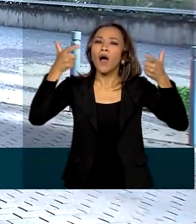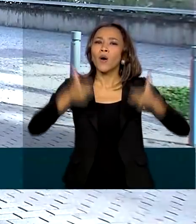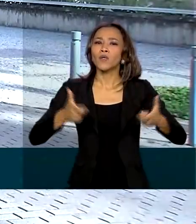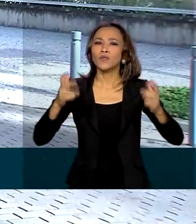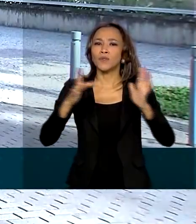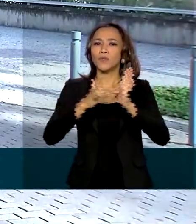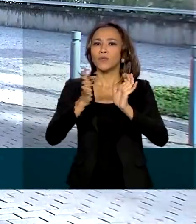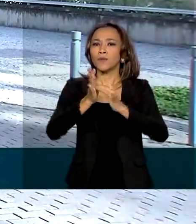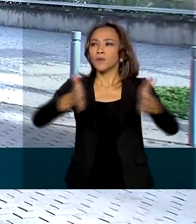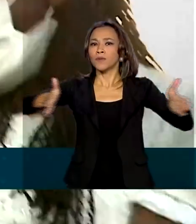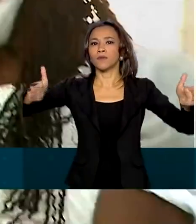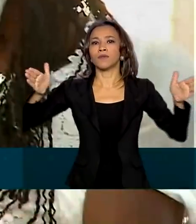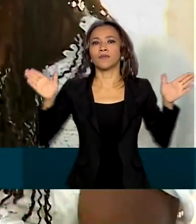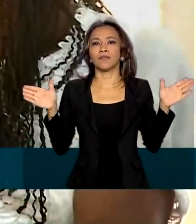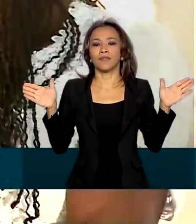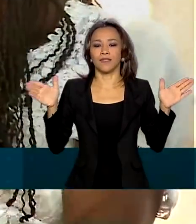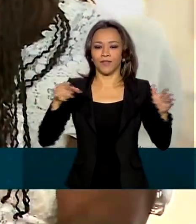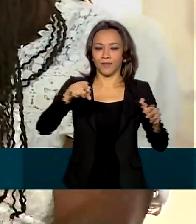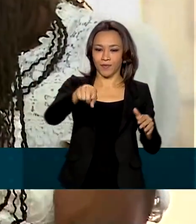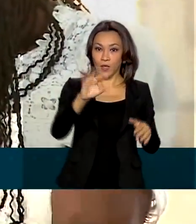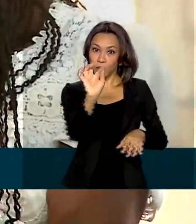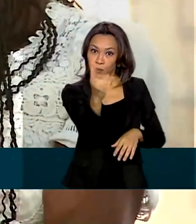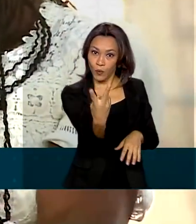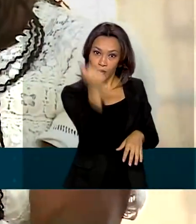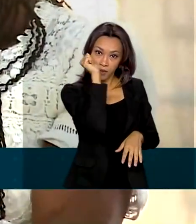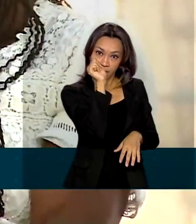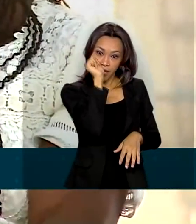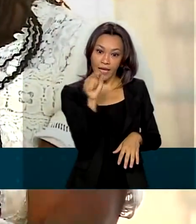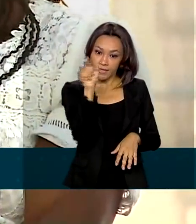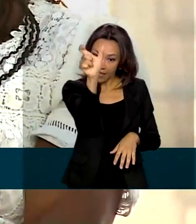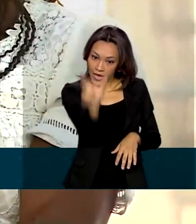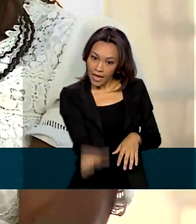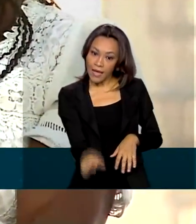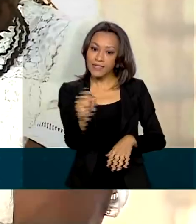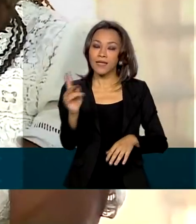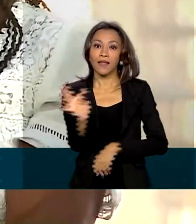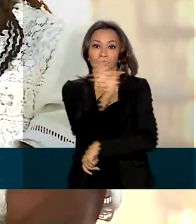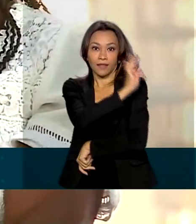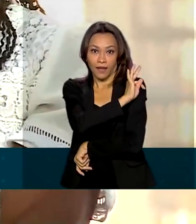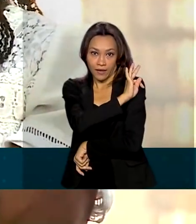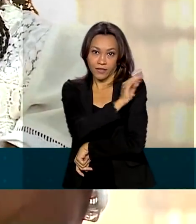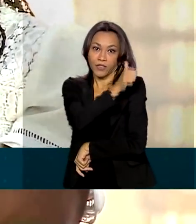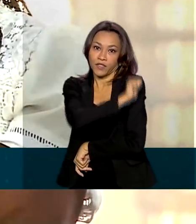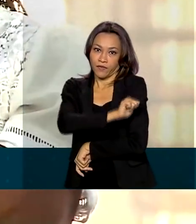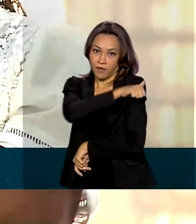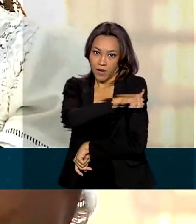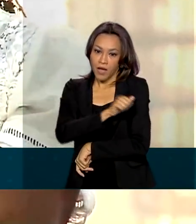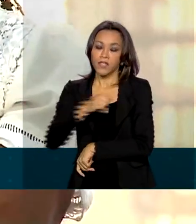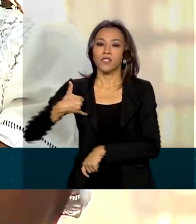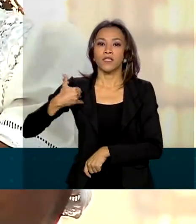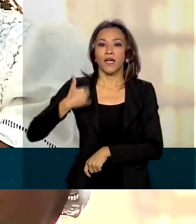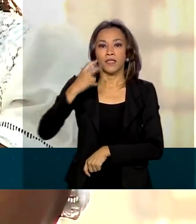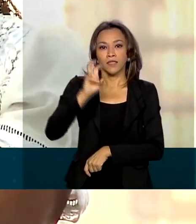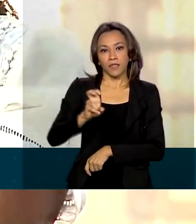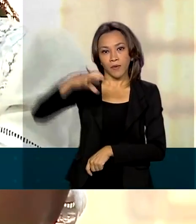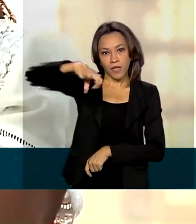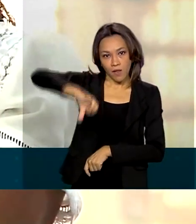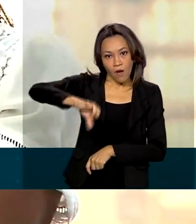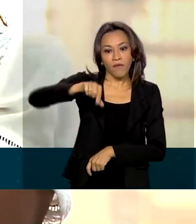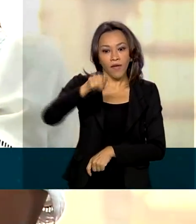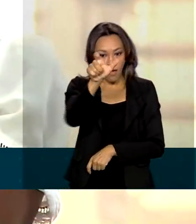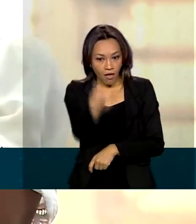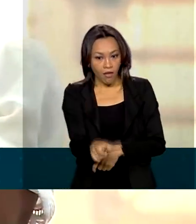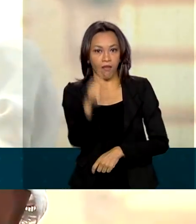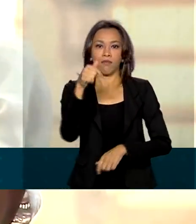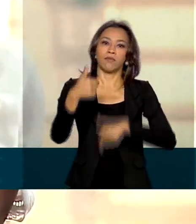Duas mulheres receberam um imunizante. A técnica de enfermagem Dulcinea da Silva Lopes, de 59 anos, que trabalha